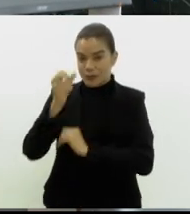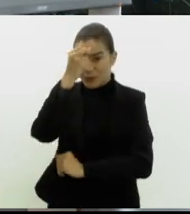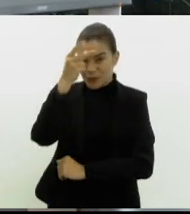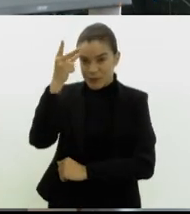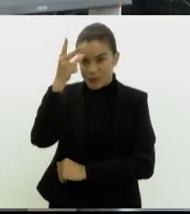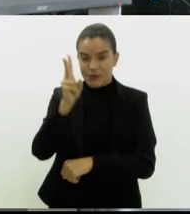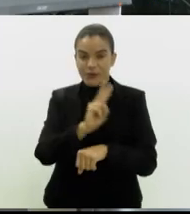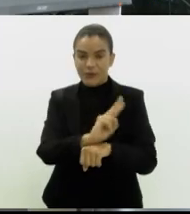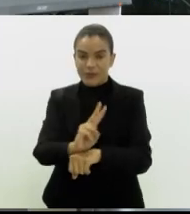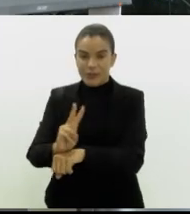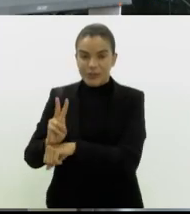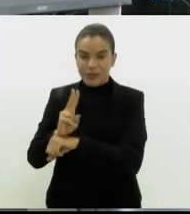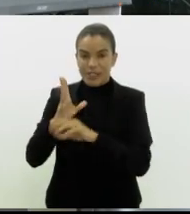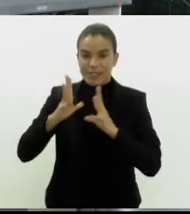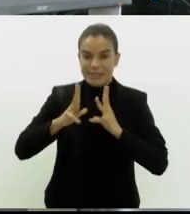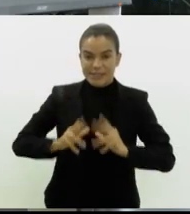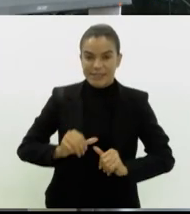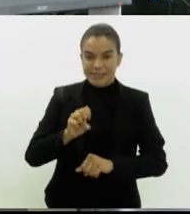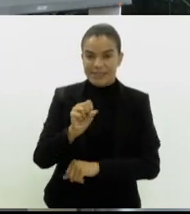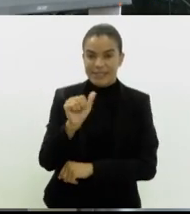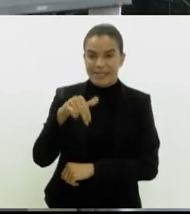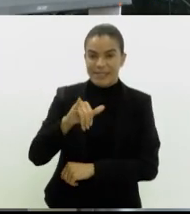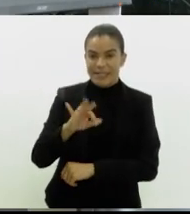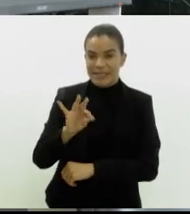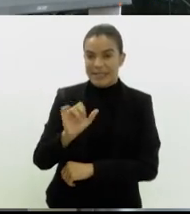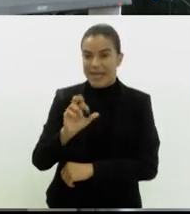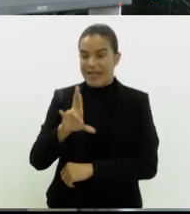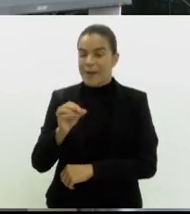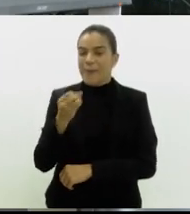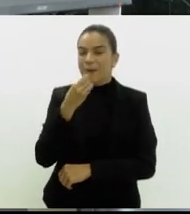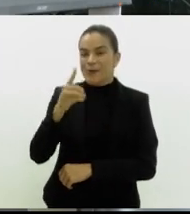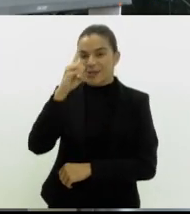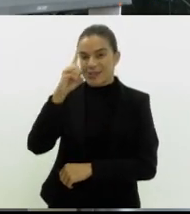de Vigilância Sanitária aqui do Rio. Bom dia para você, PV.